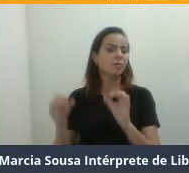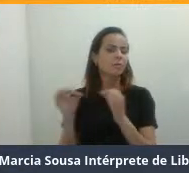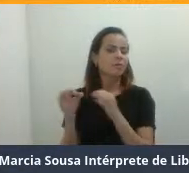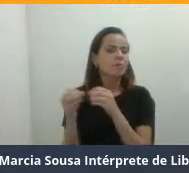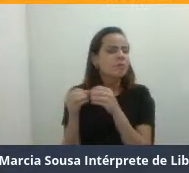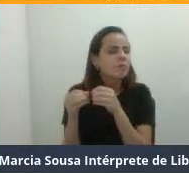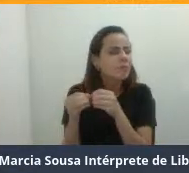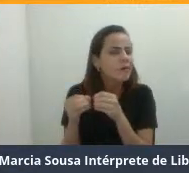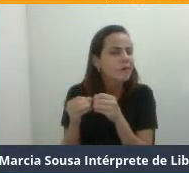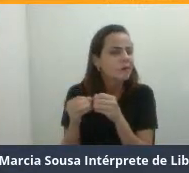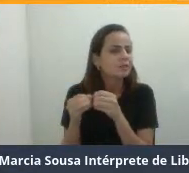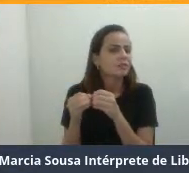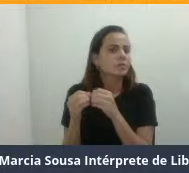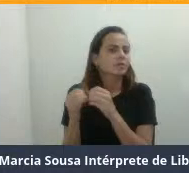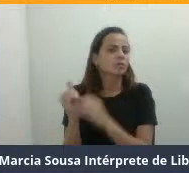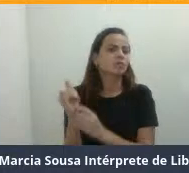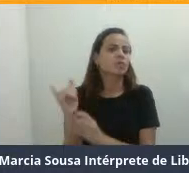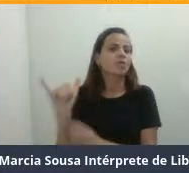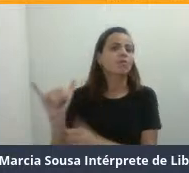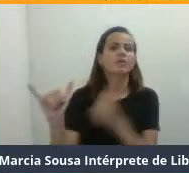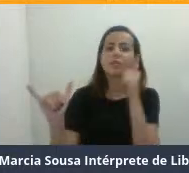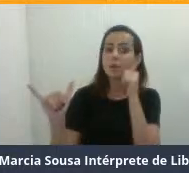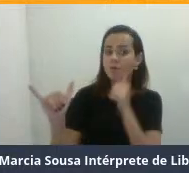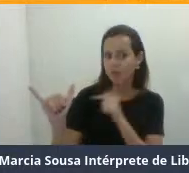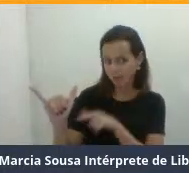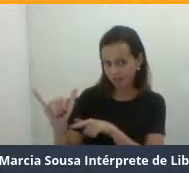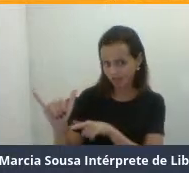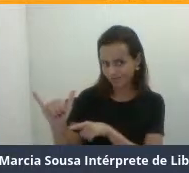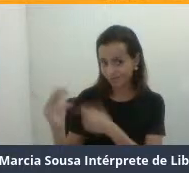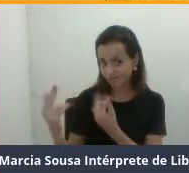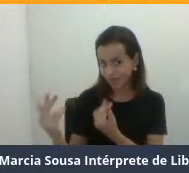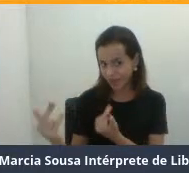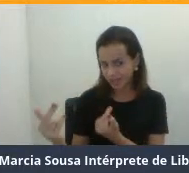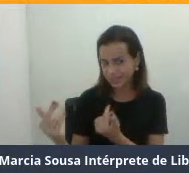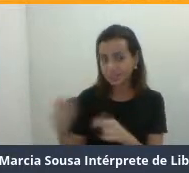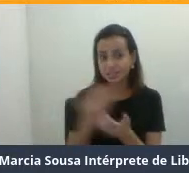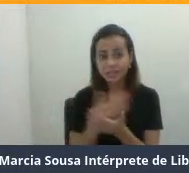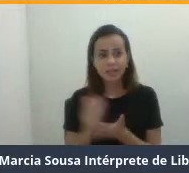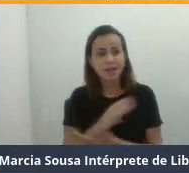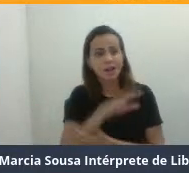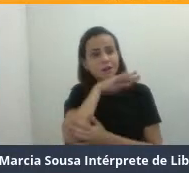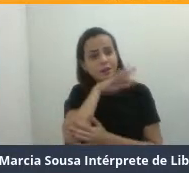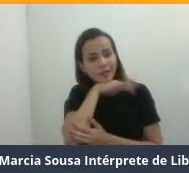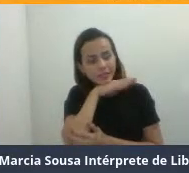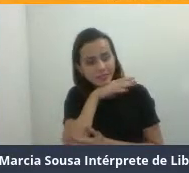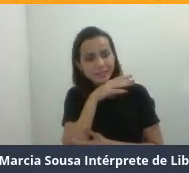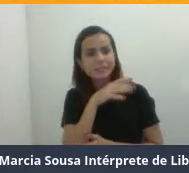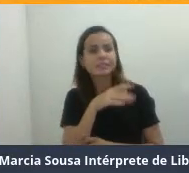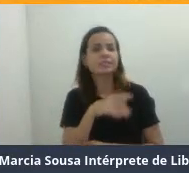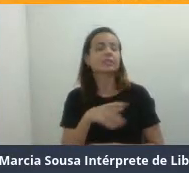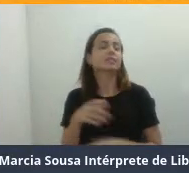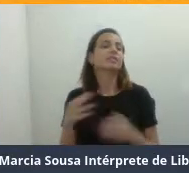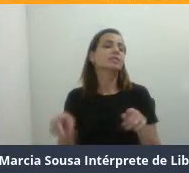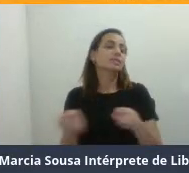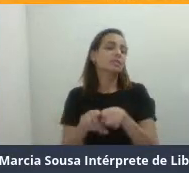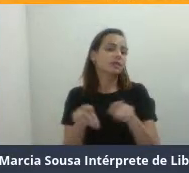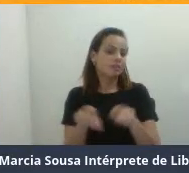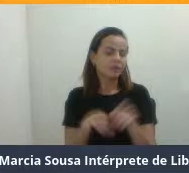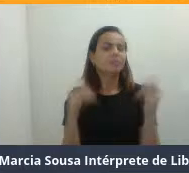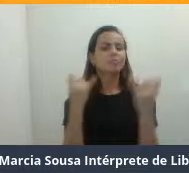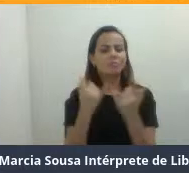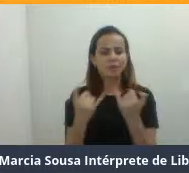do ovário da mulher. E algumas características de atividade ovariana também são muito